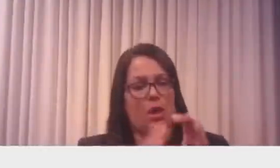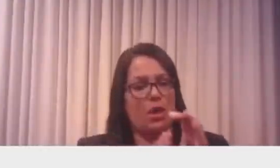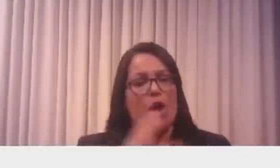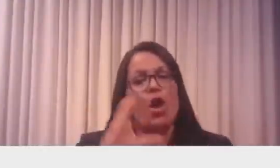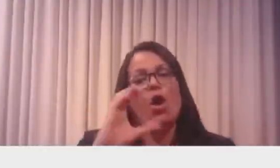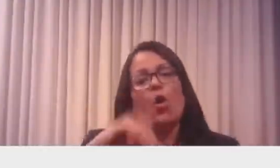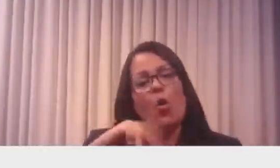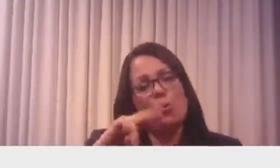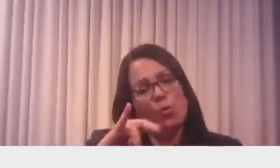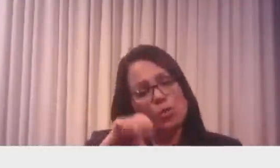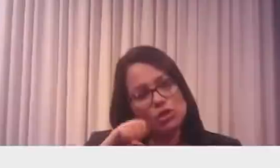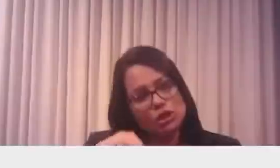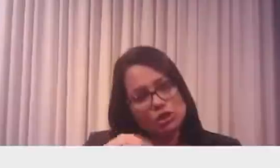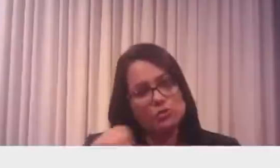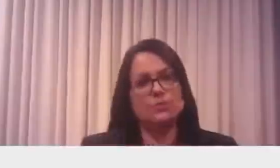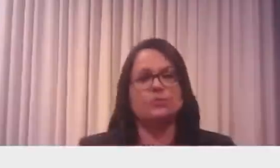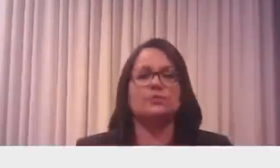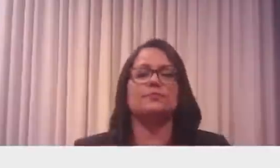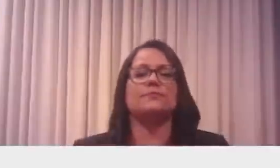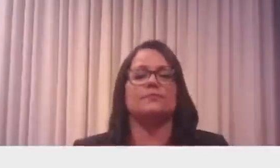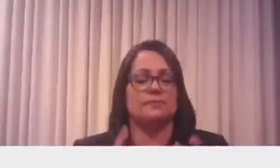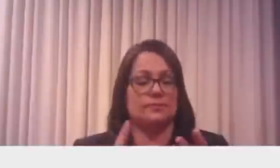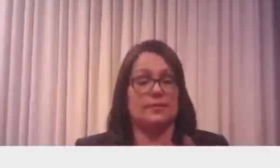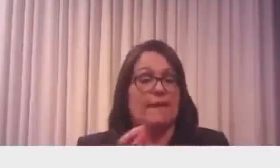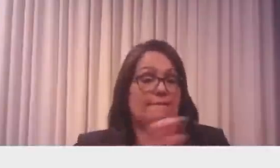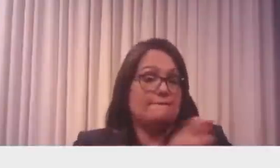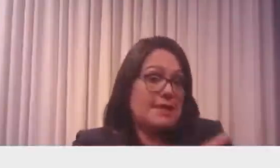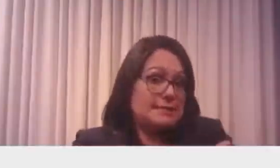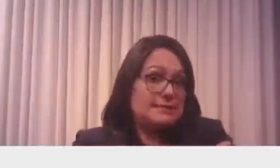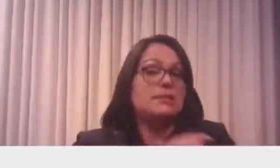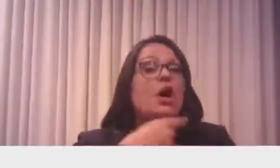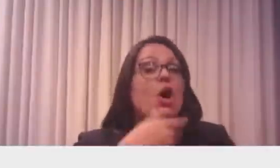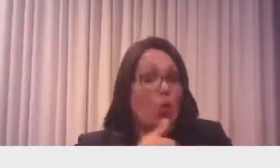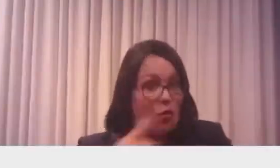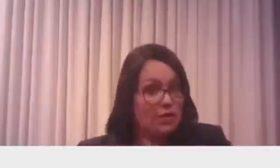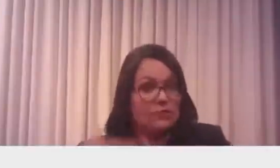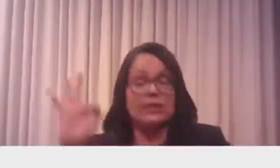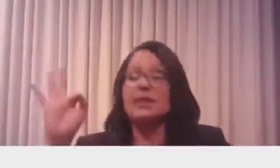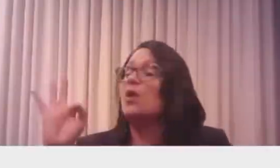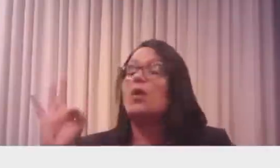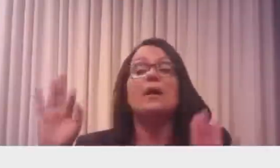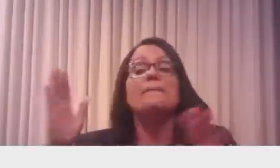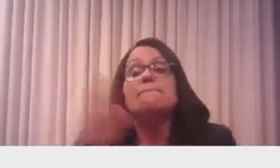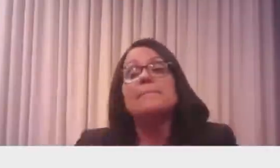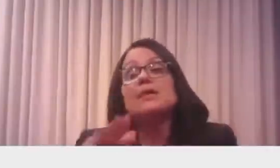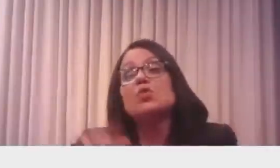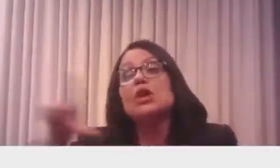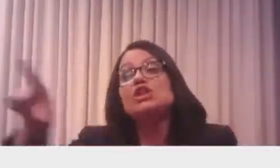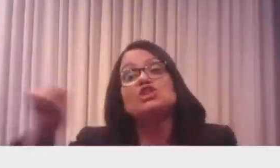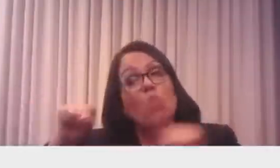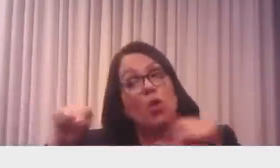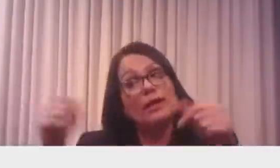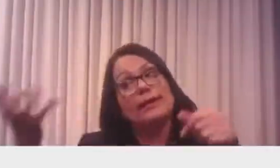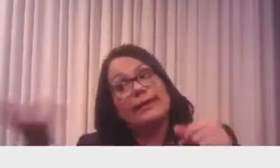Vacina, não quer depender do governo federal, é opcional, não quer tomar, não toma, quer tomar, toma, está à disposição.